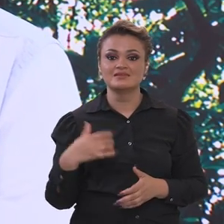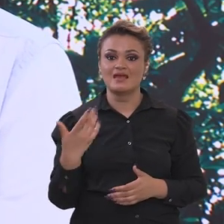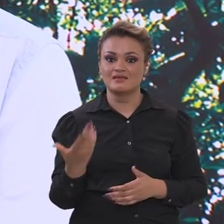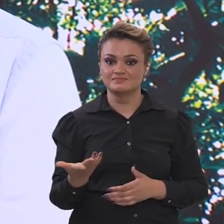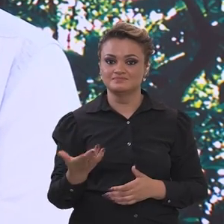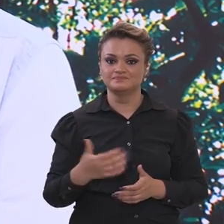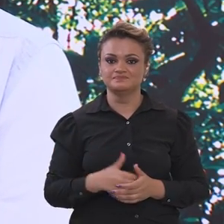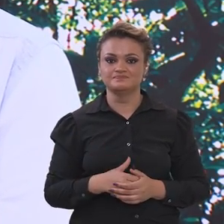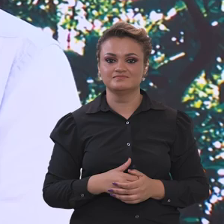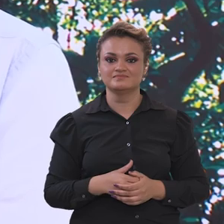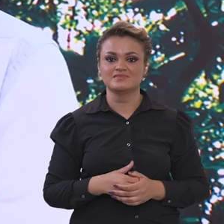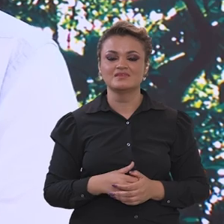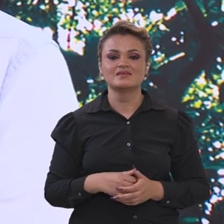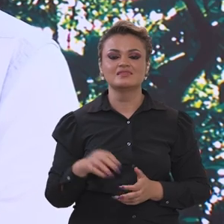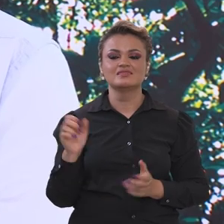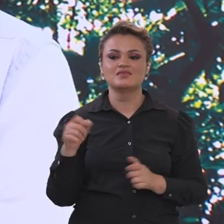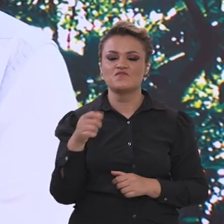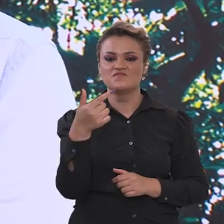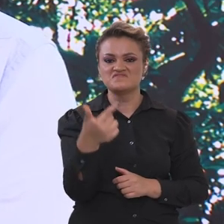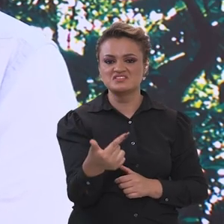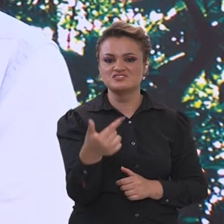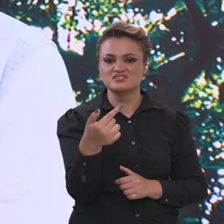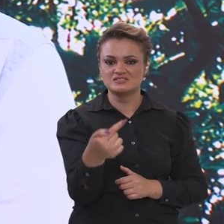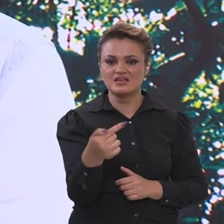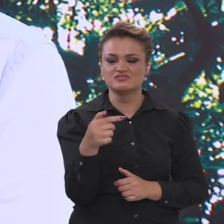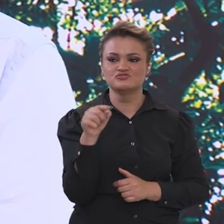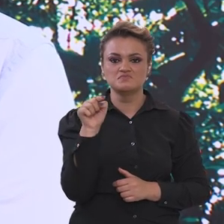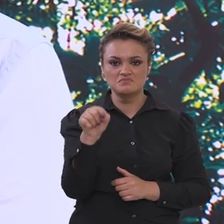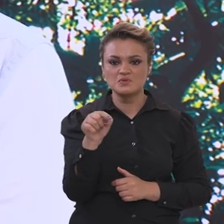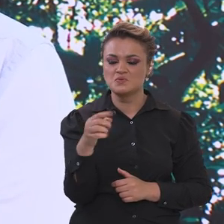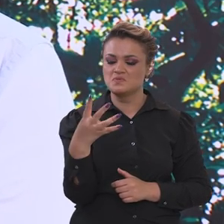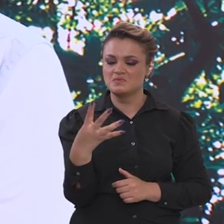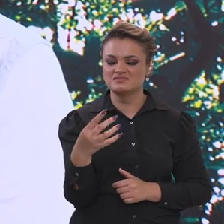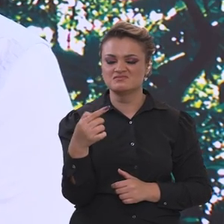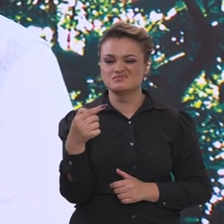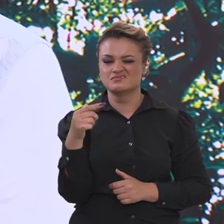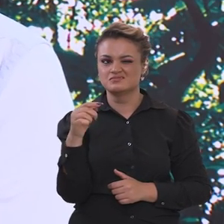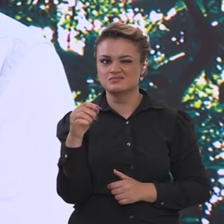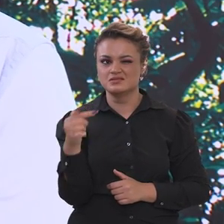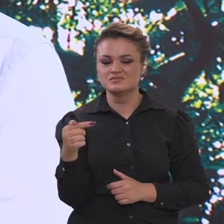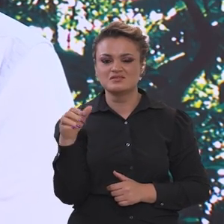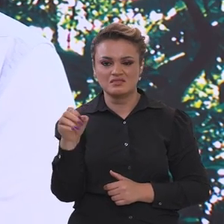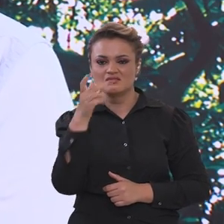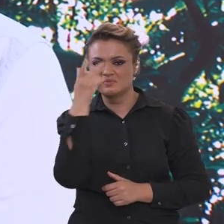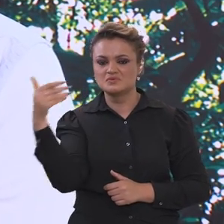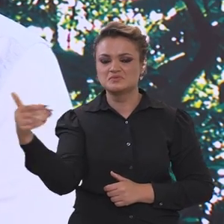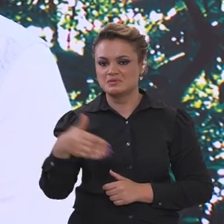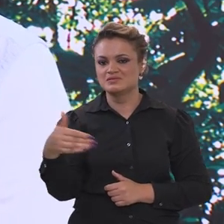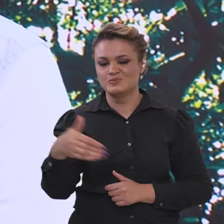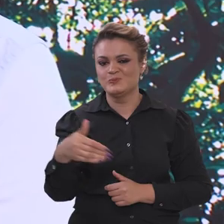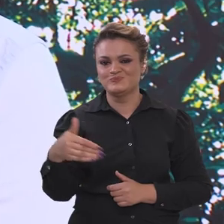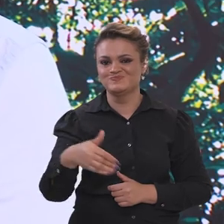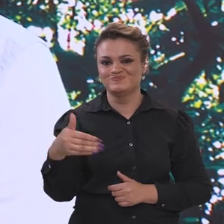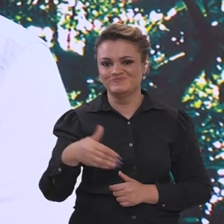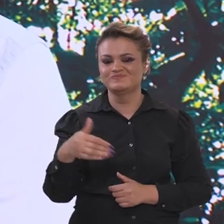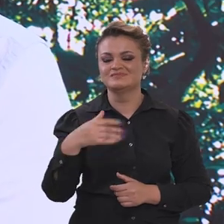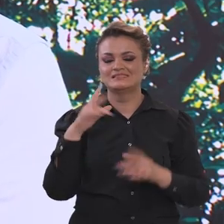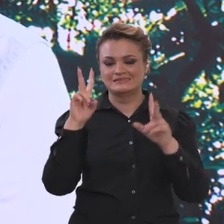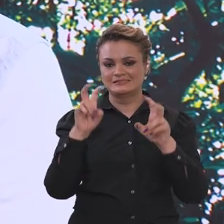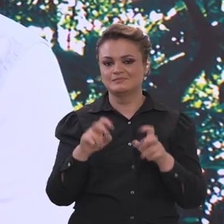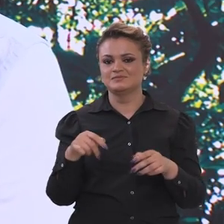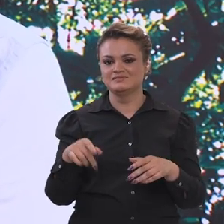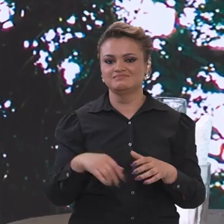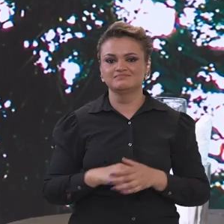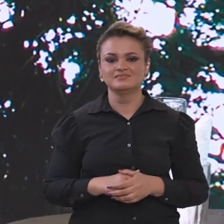E chegamos ao número de 27.470 pessoas que participaram do debate dos diálogos